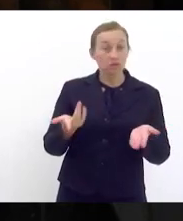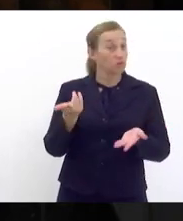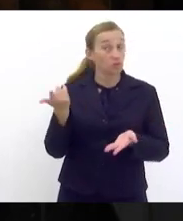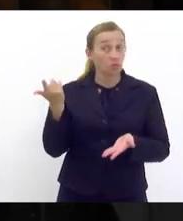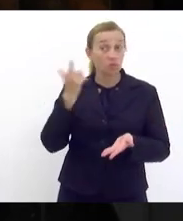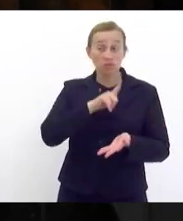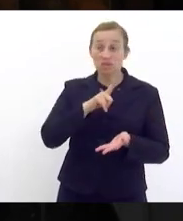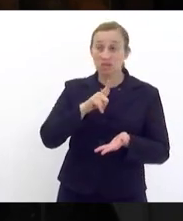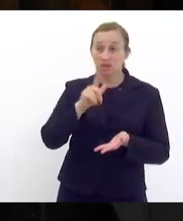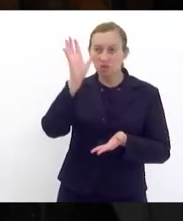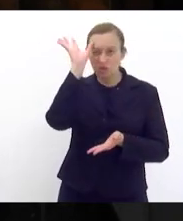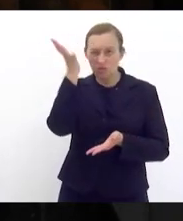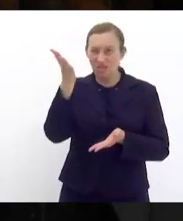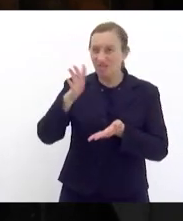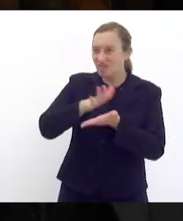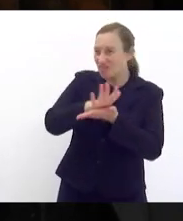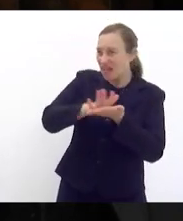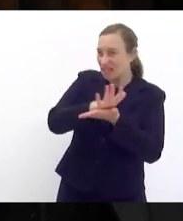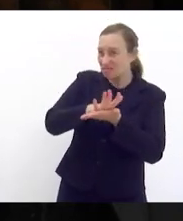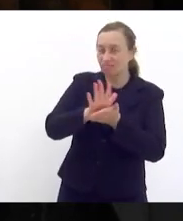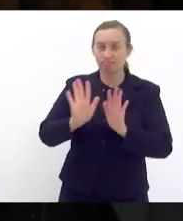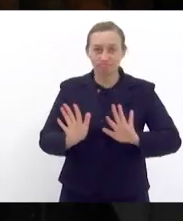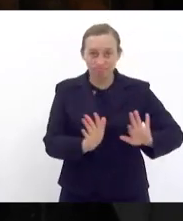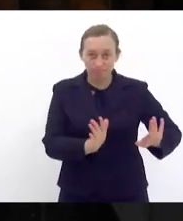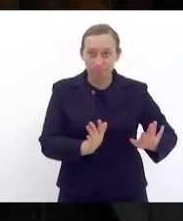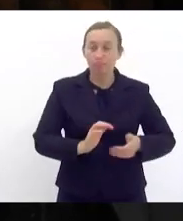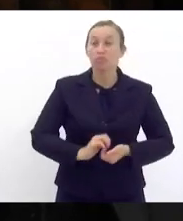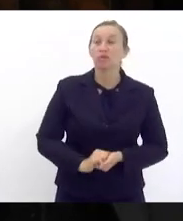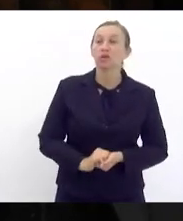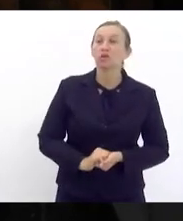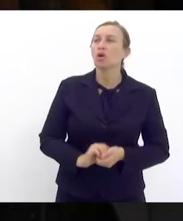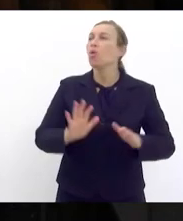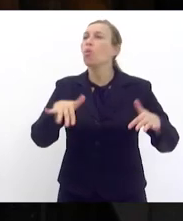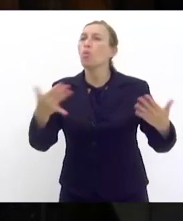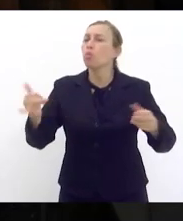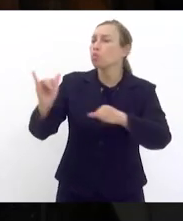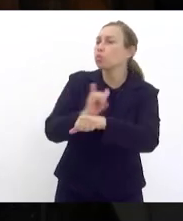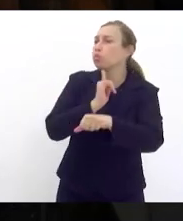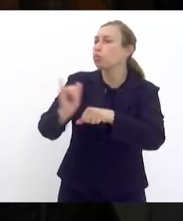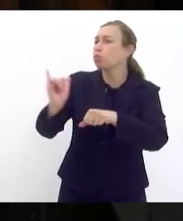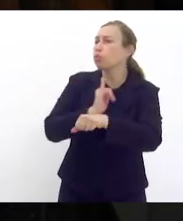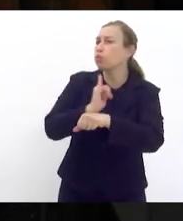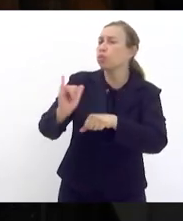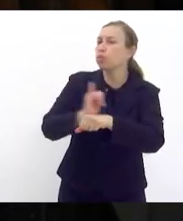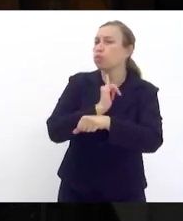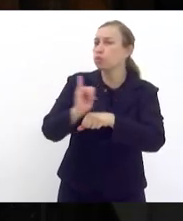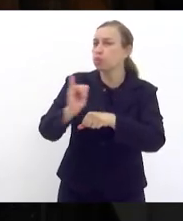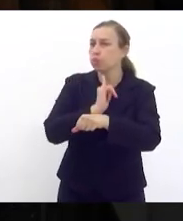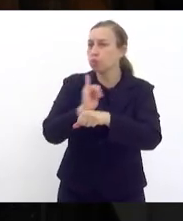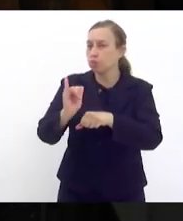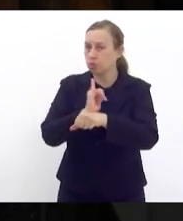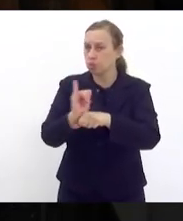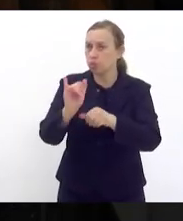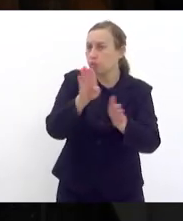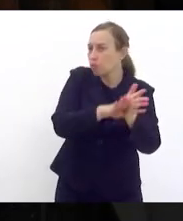absolutamente nada. E que medidas poderiam ser tomadas? De um,